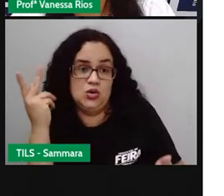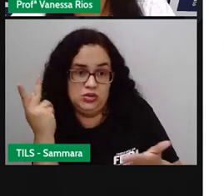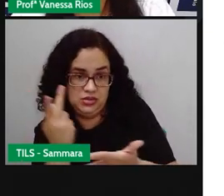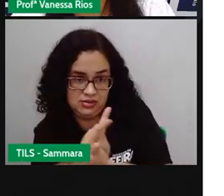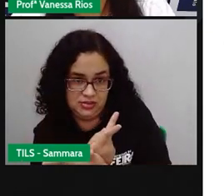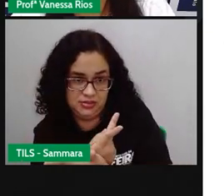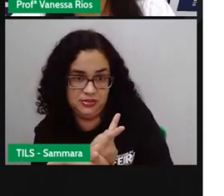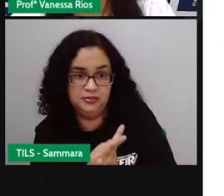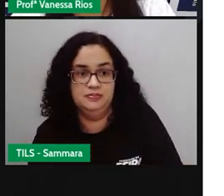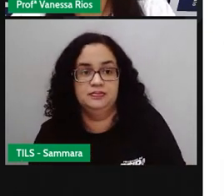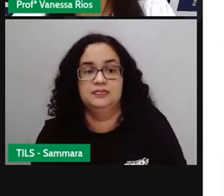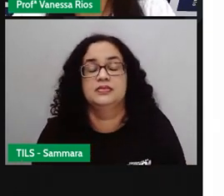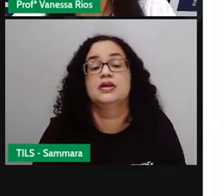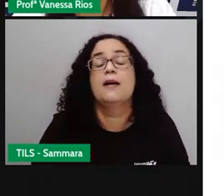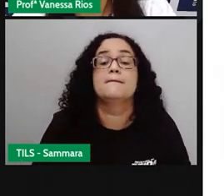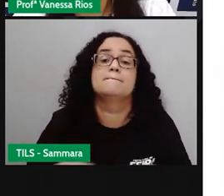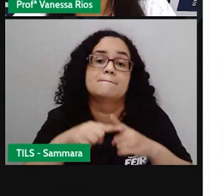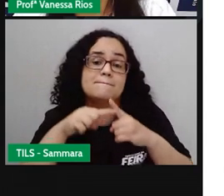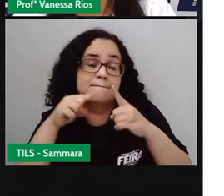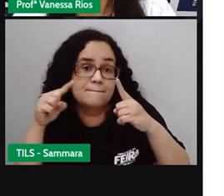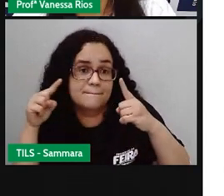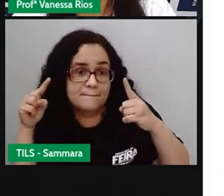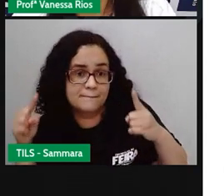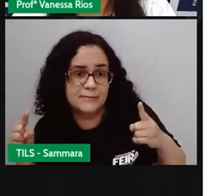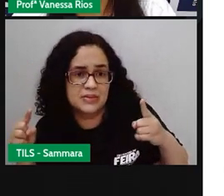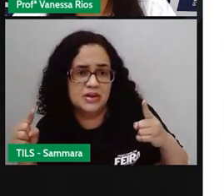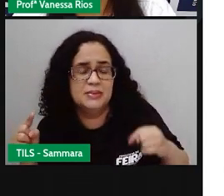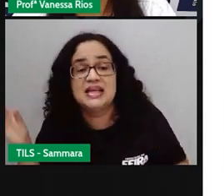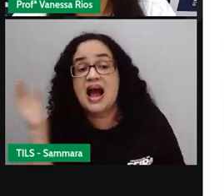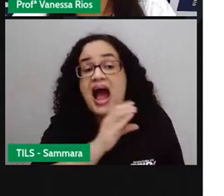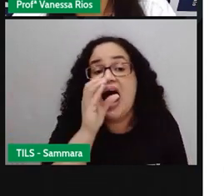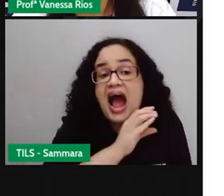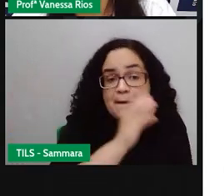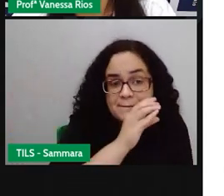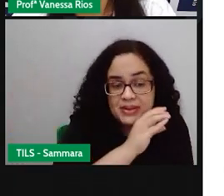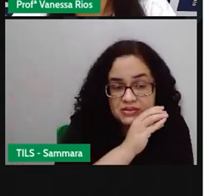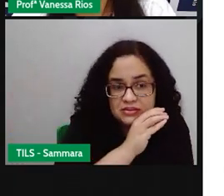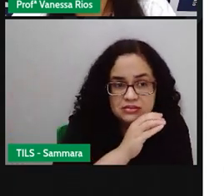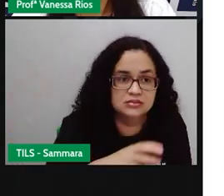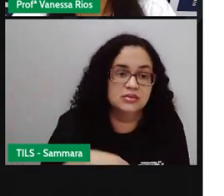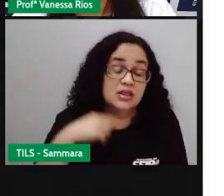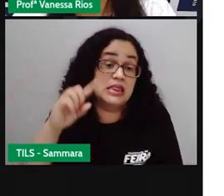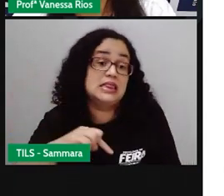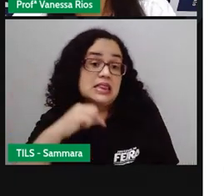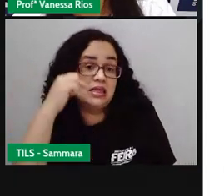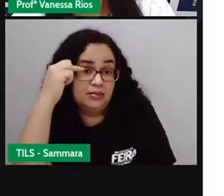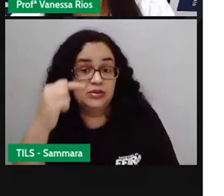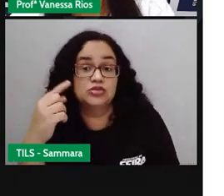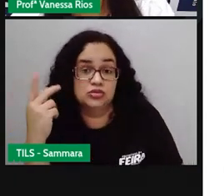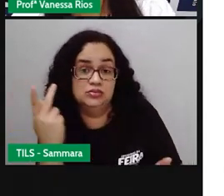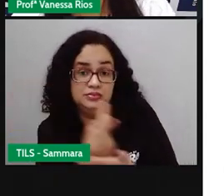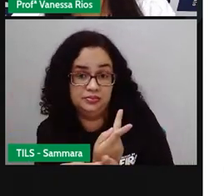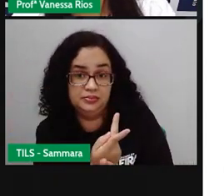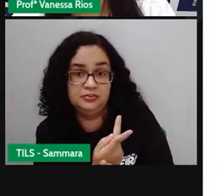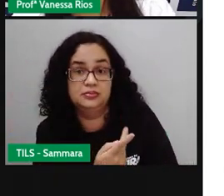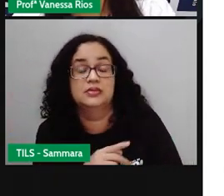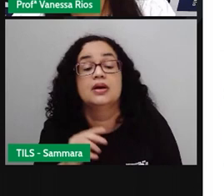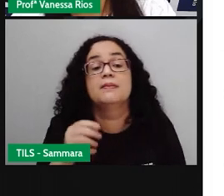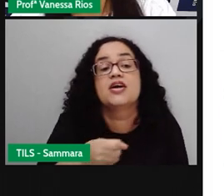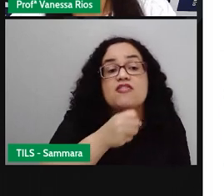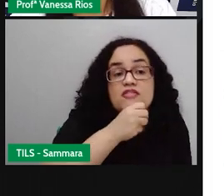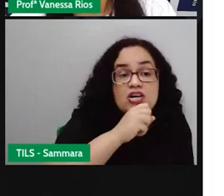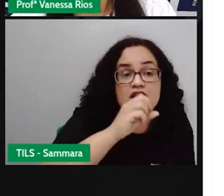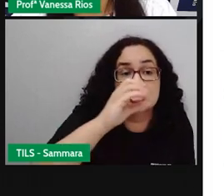acontecer, mas de forma mais rápida, né? Imediatamente depois ela vai acontecer. Minha